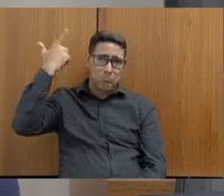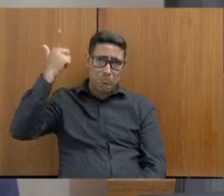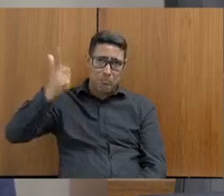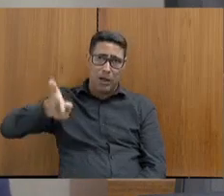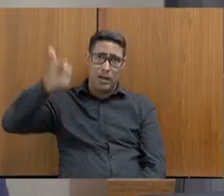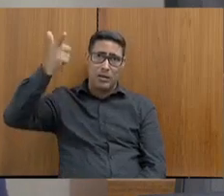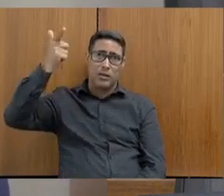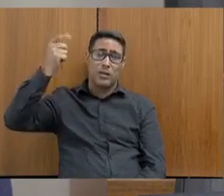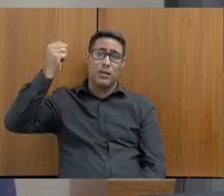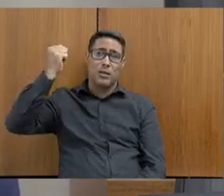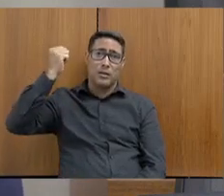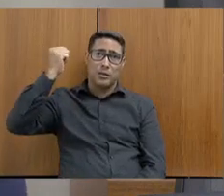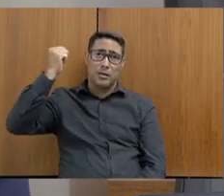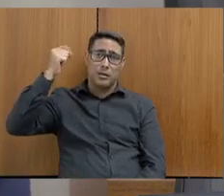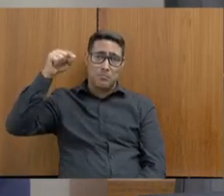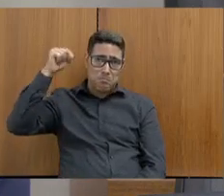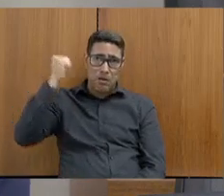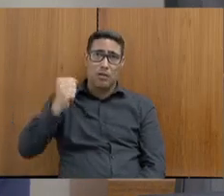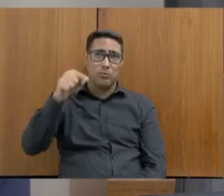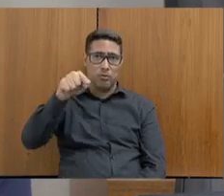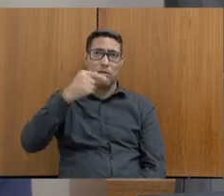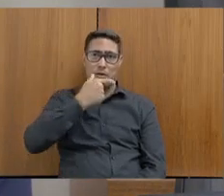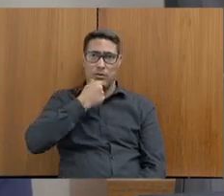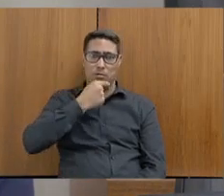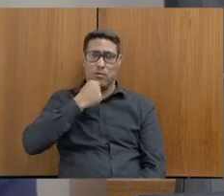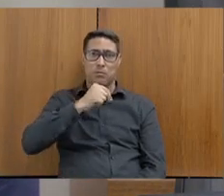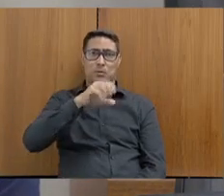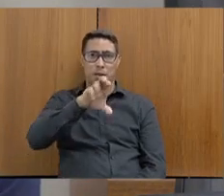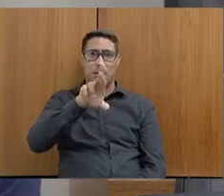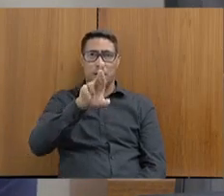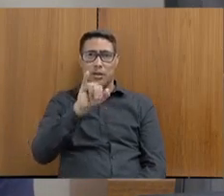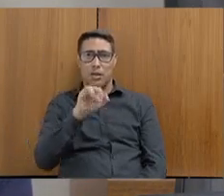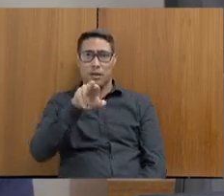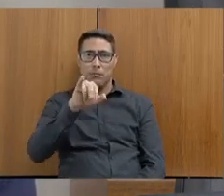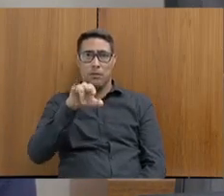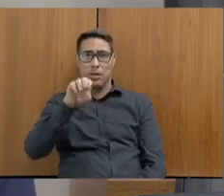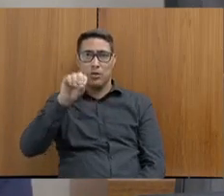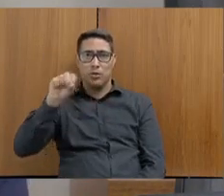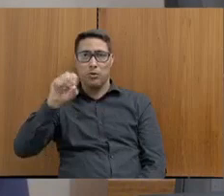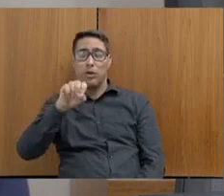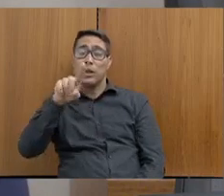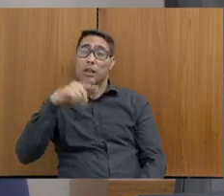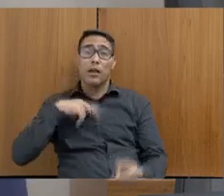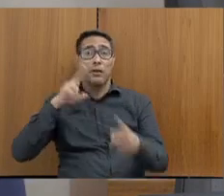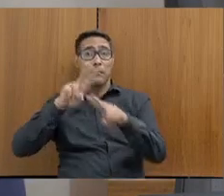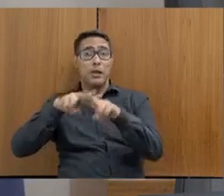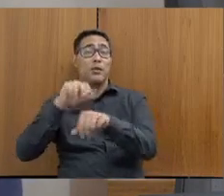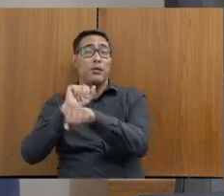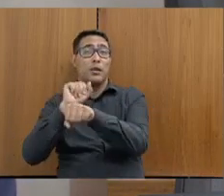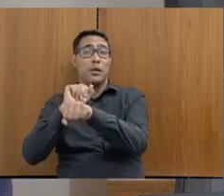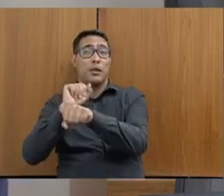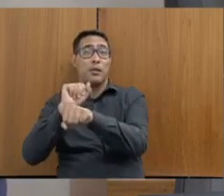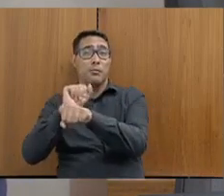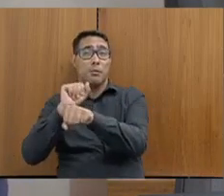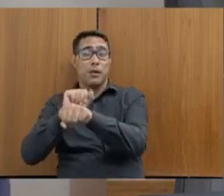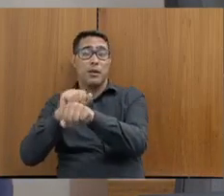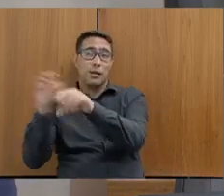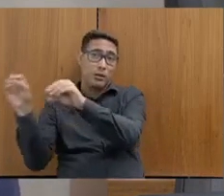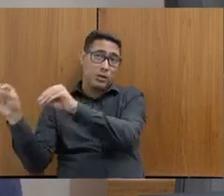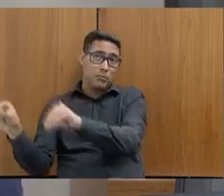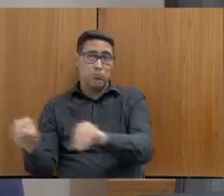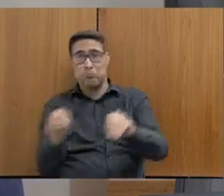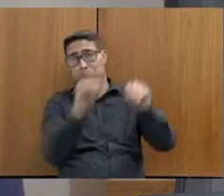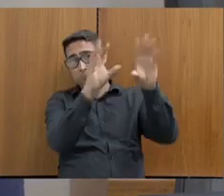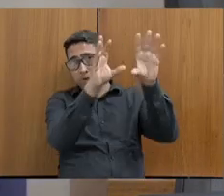vida lá daquele criminoso que estava lá preso provisoriamente, aguardando o recambiamento dele para um